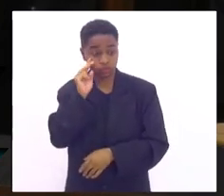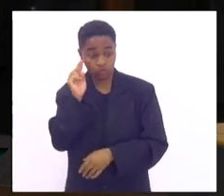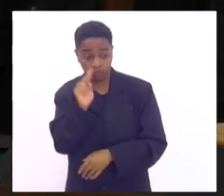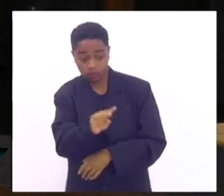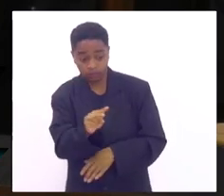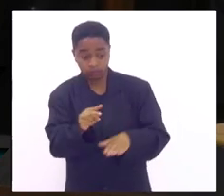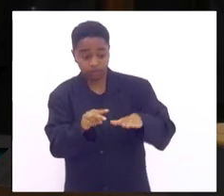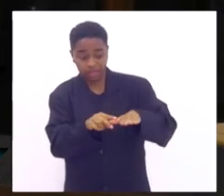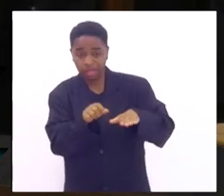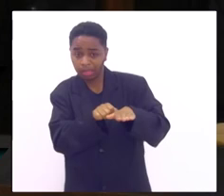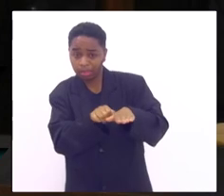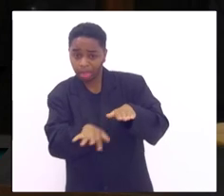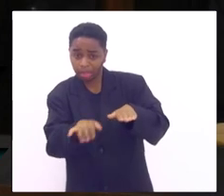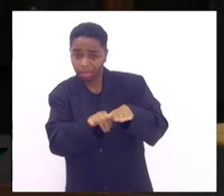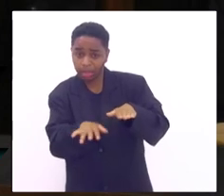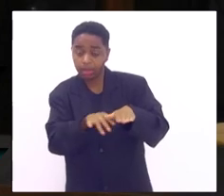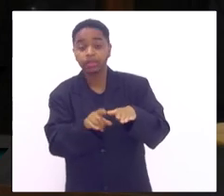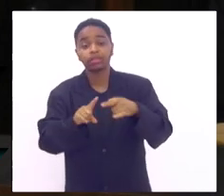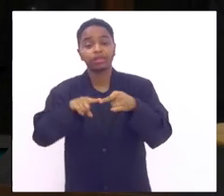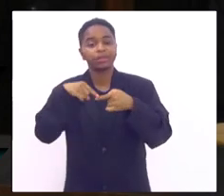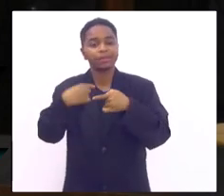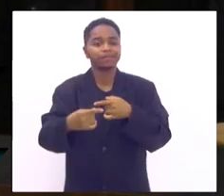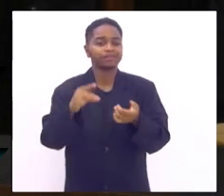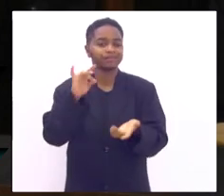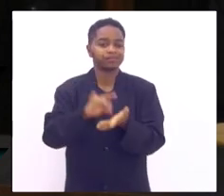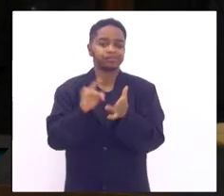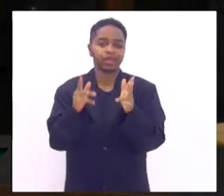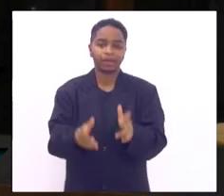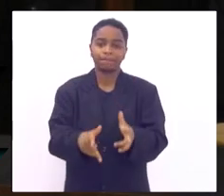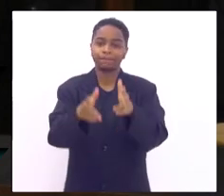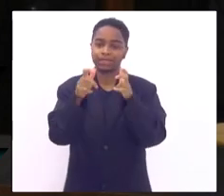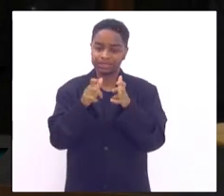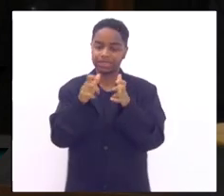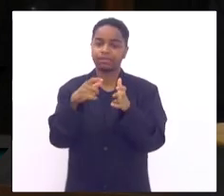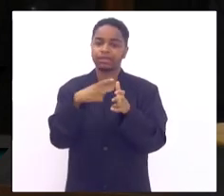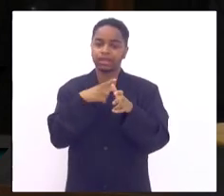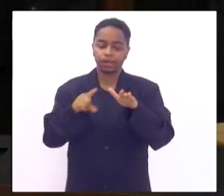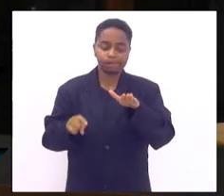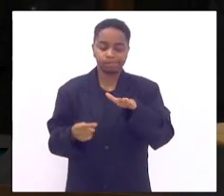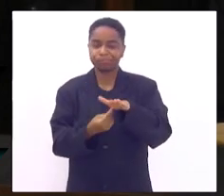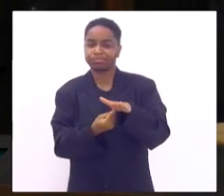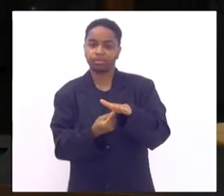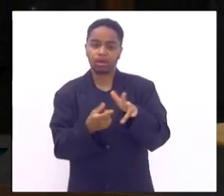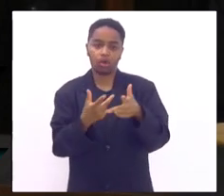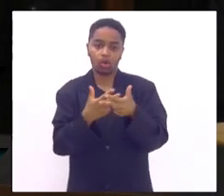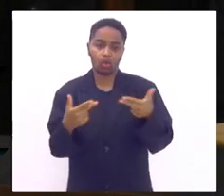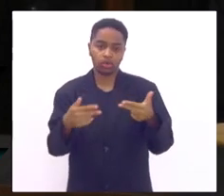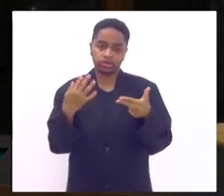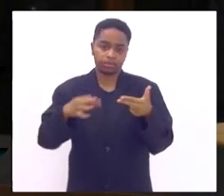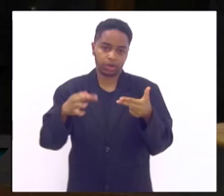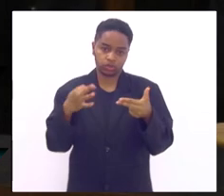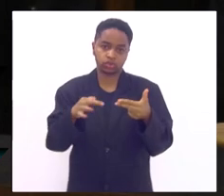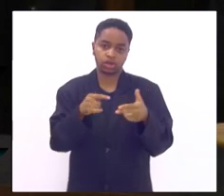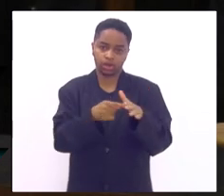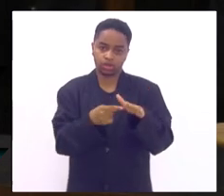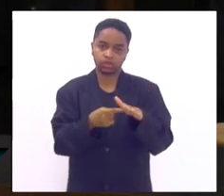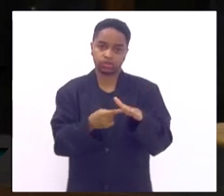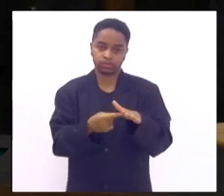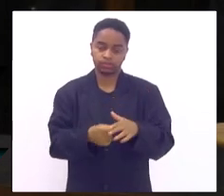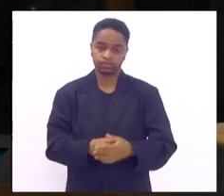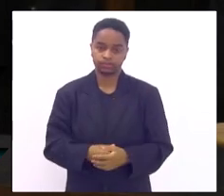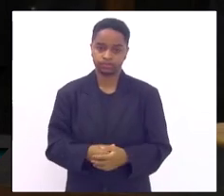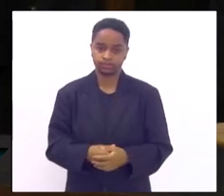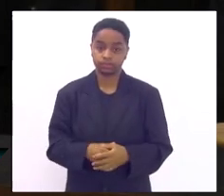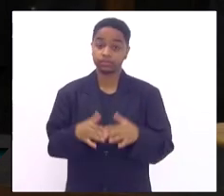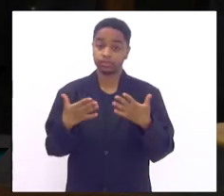uma secreção no chão é que vai perceber que realmente tem ali alguma coisa ali naquele pé daquela pessoa